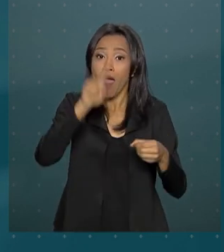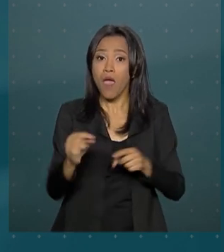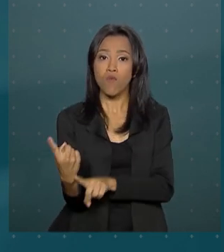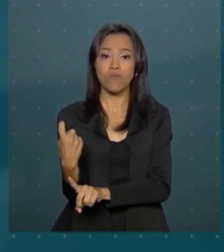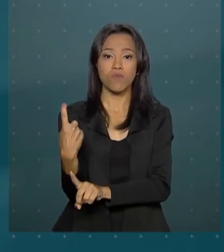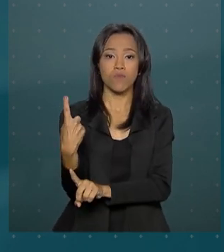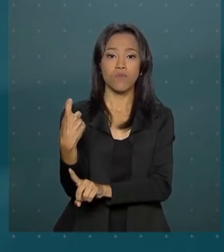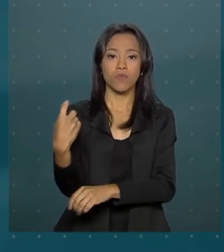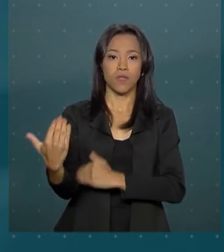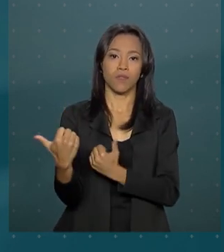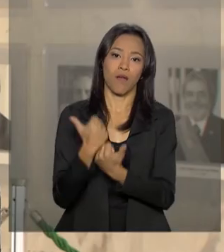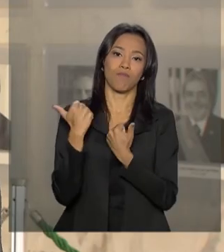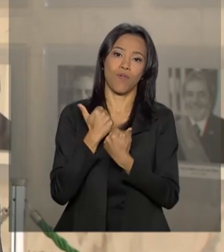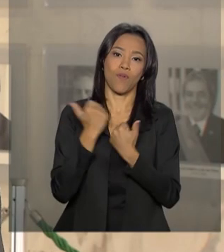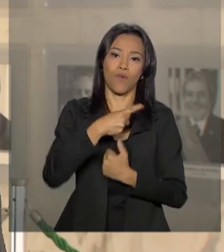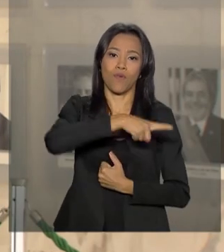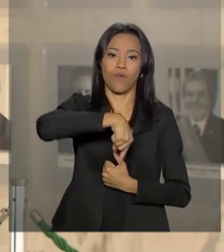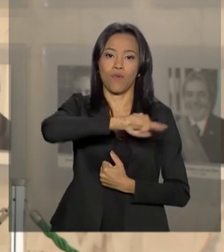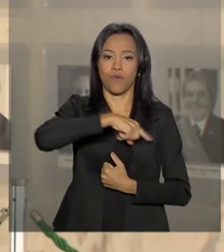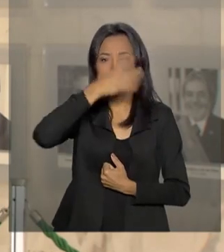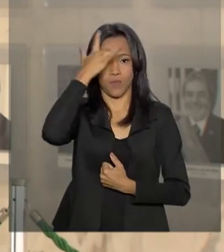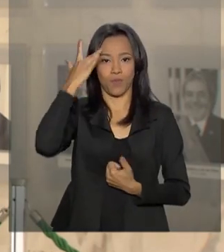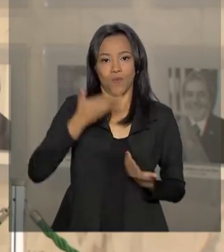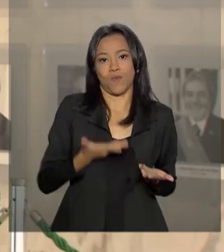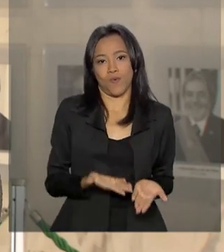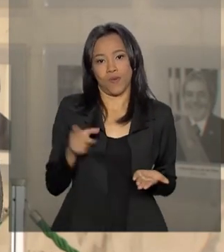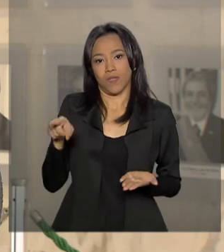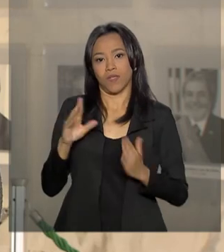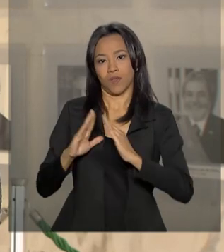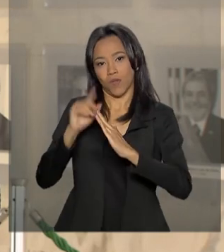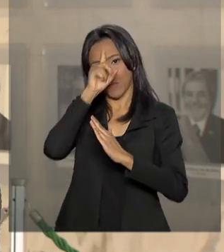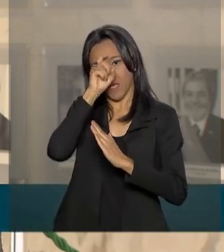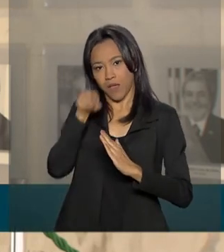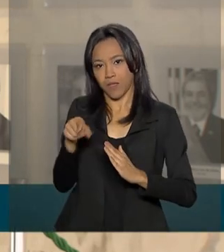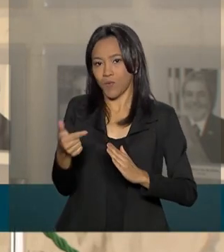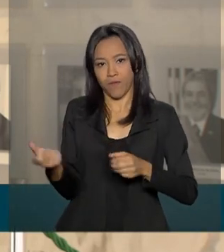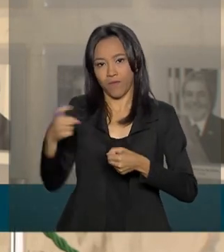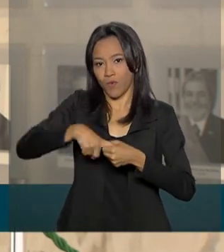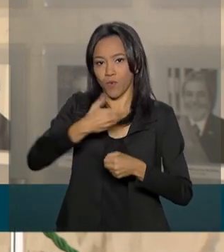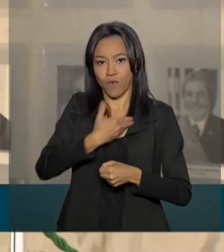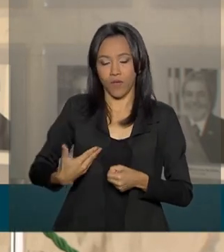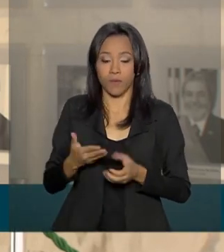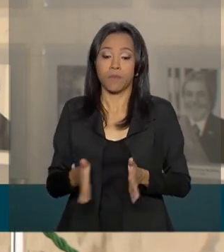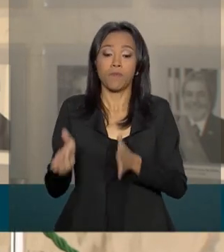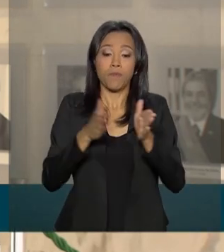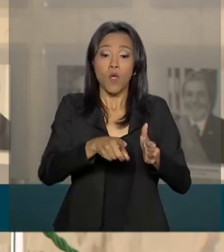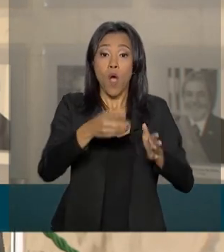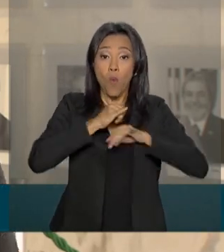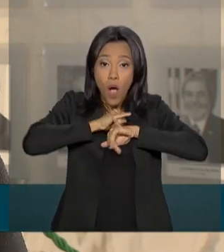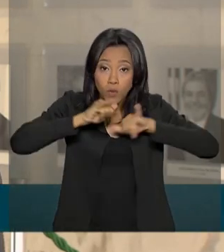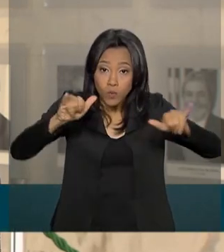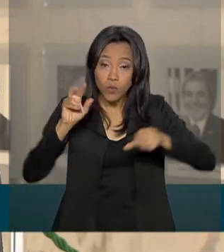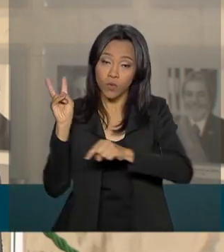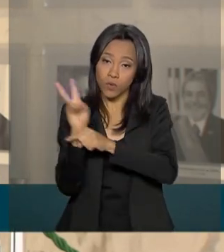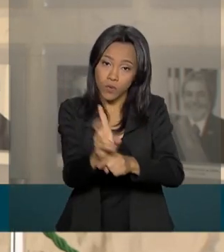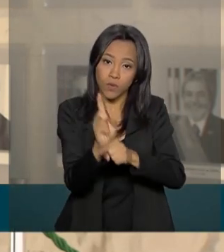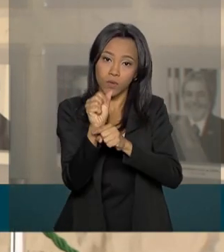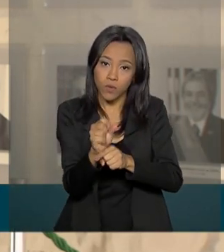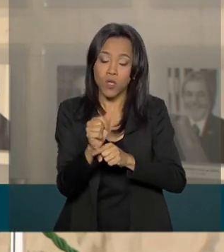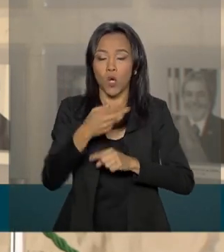hospitalar disponível. No discurso, na cerimônia de anúncio da linha de crédito, o presidente Jair Bolsonaro